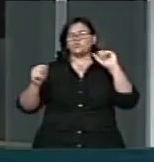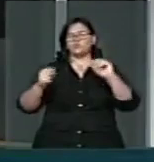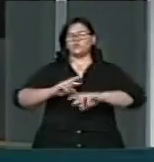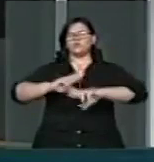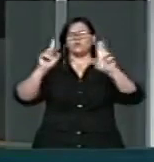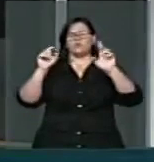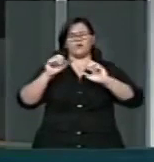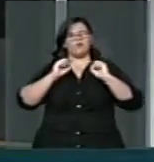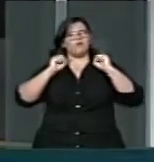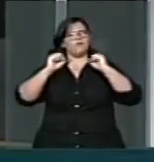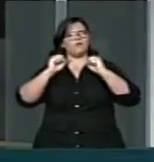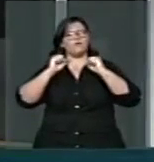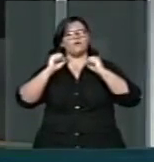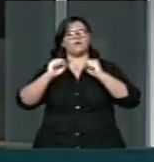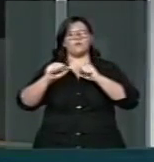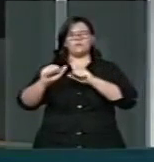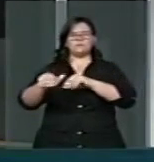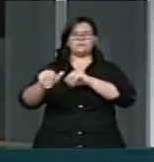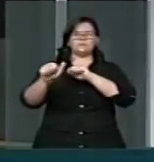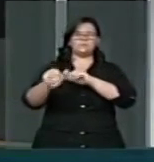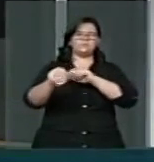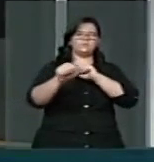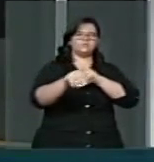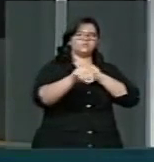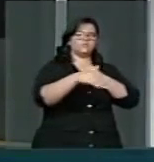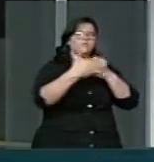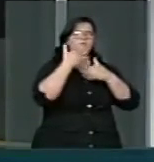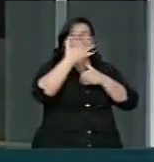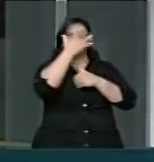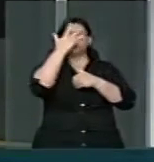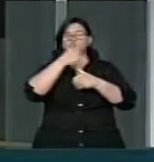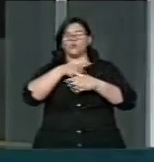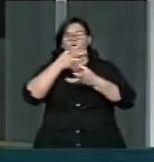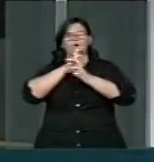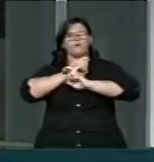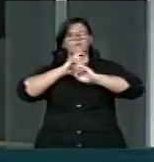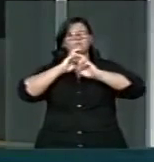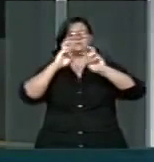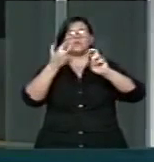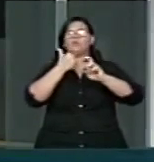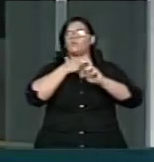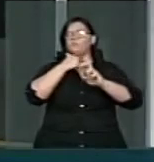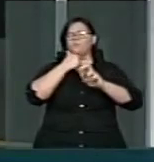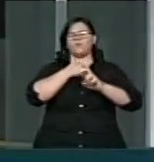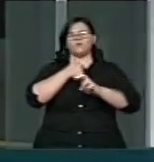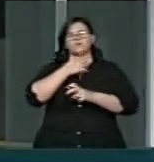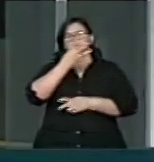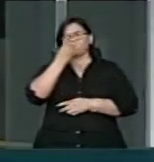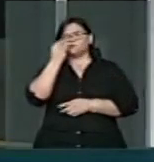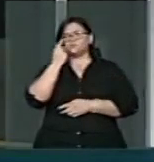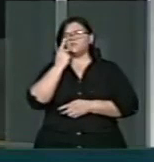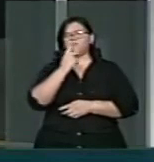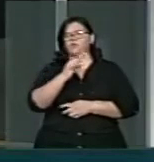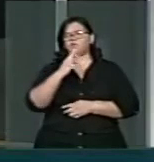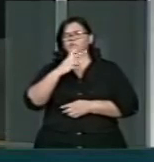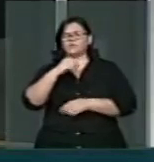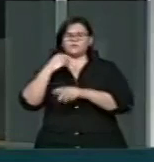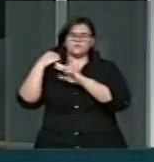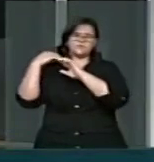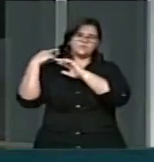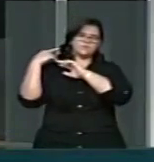manifestações que ganhavam ruas e avenidas. Não podemos deixar de mencionar em todo esse processo